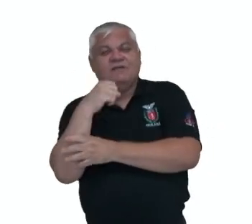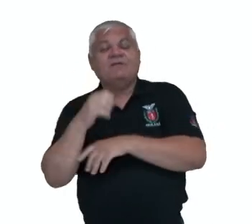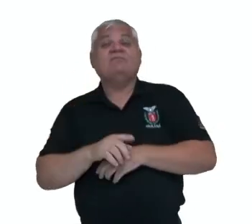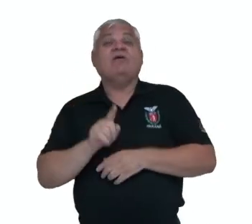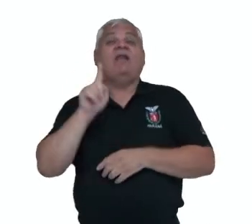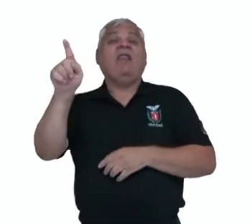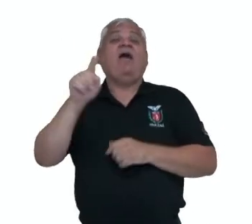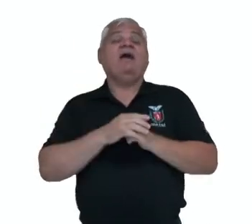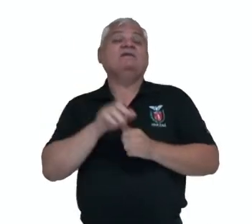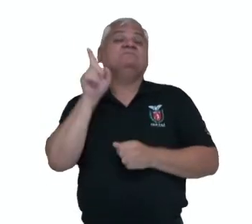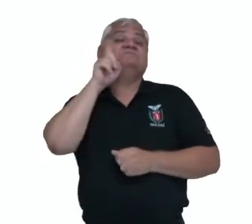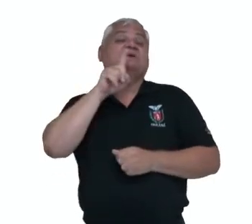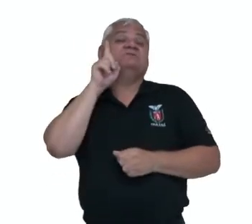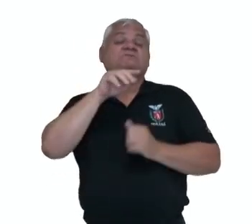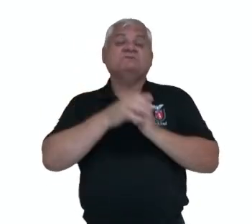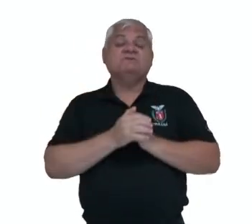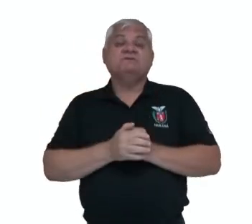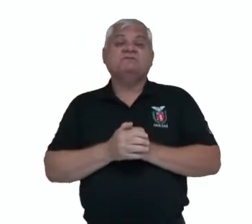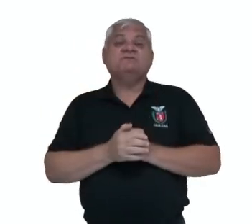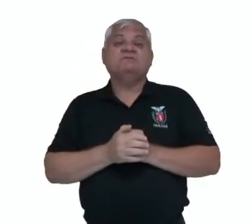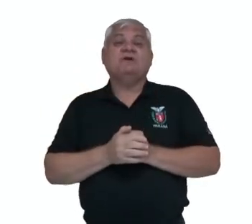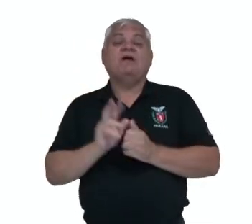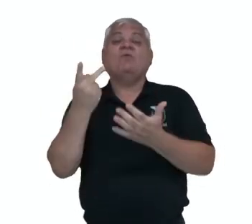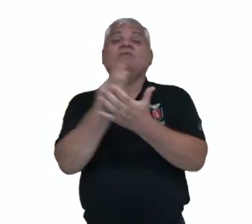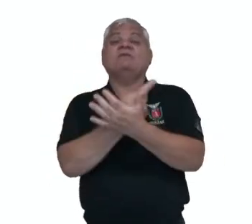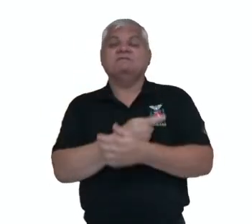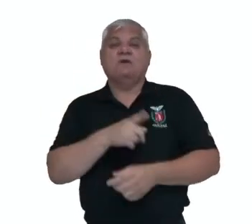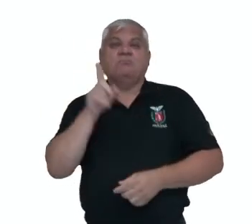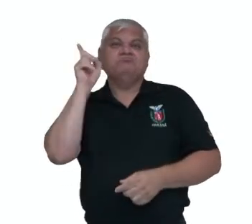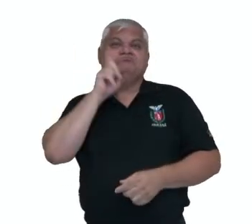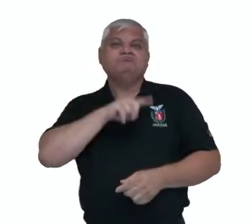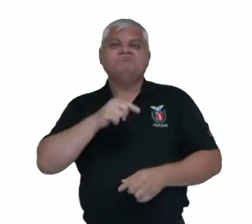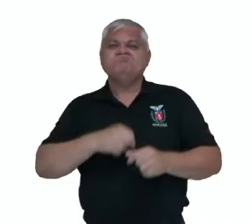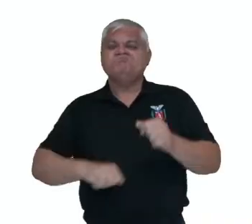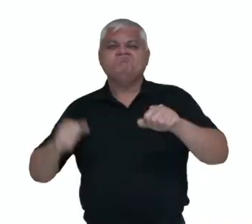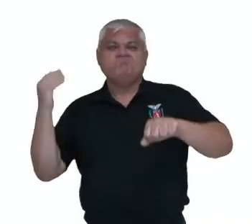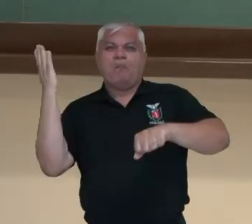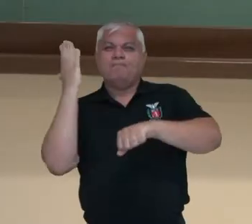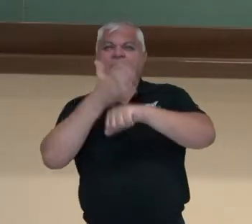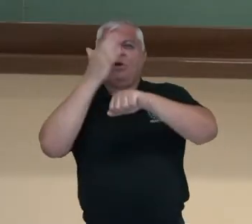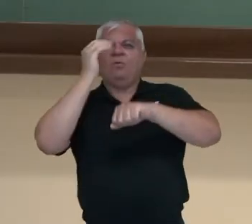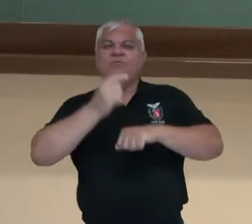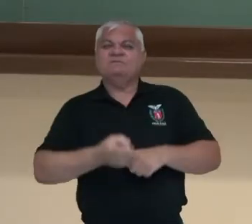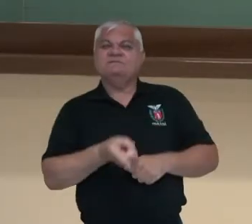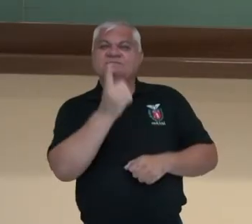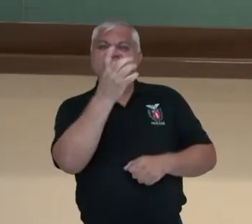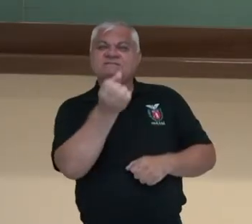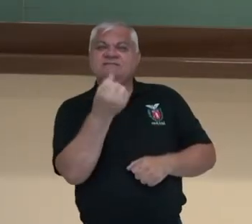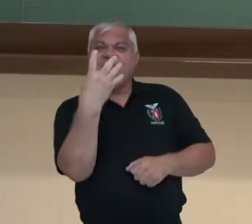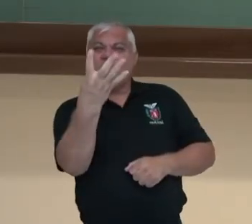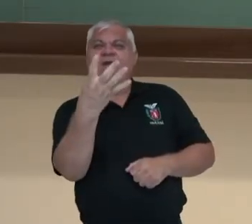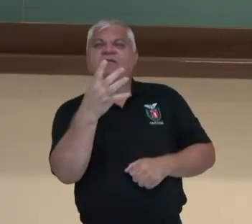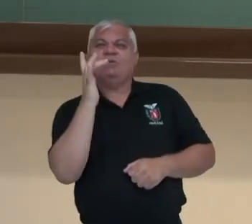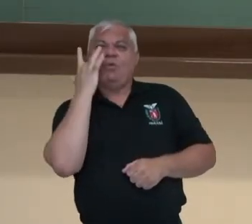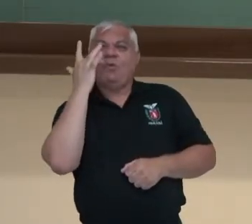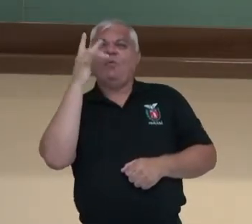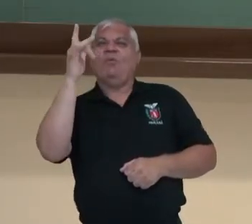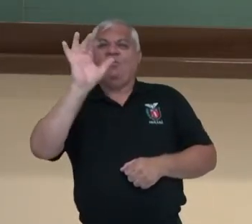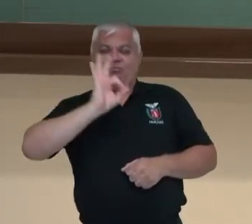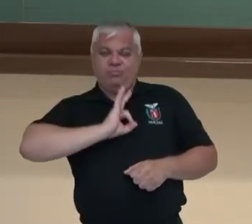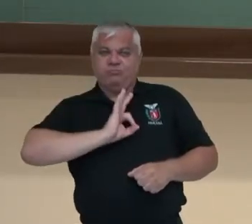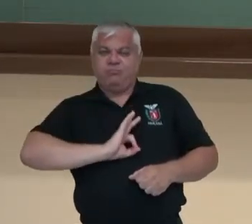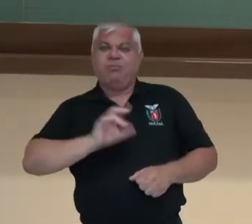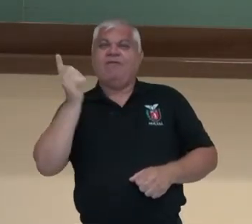nos Estados Unidos? Os Estados Unidos ficou com 174 medalhas lá, né? Superando